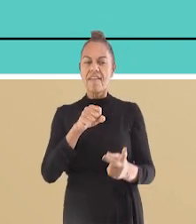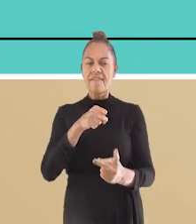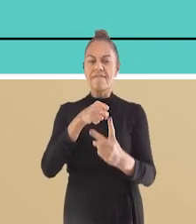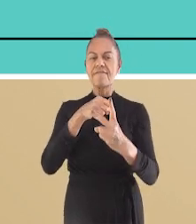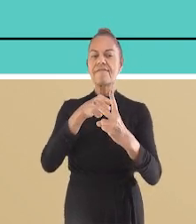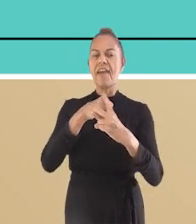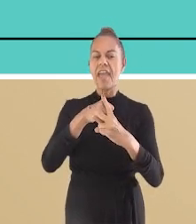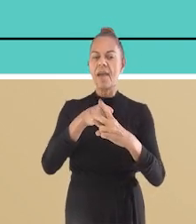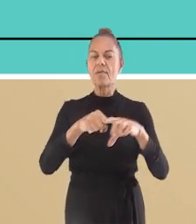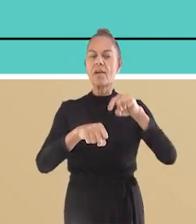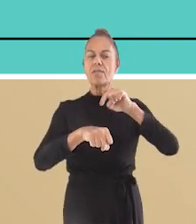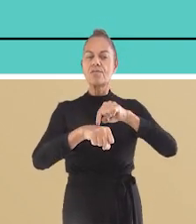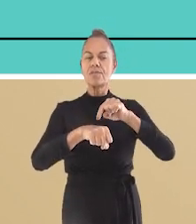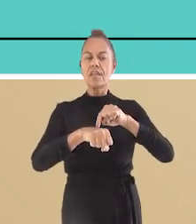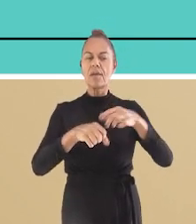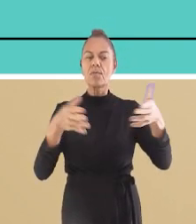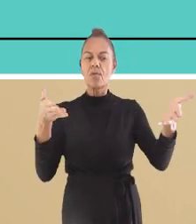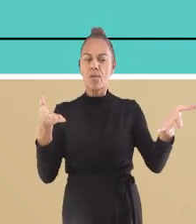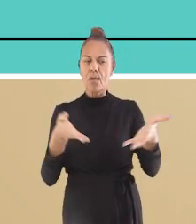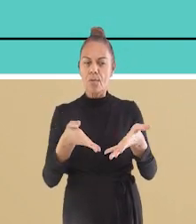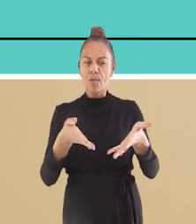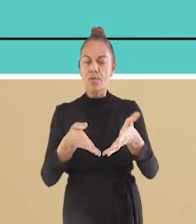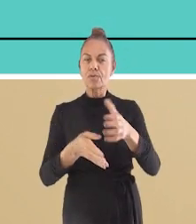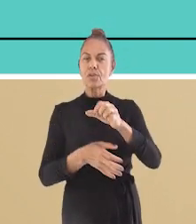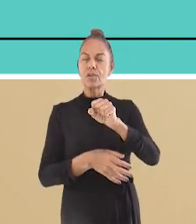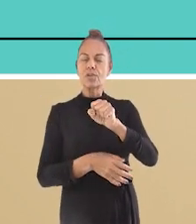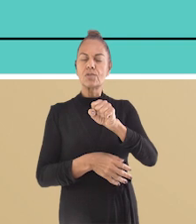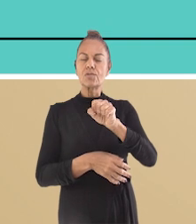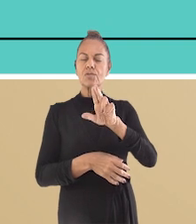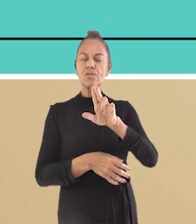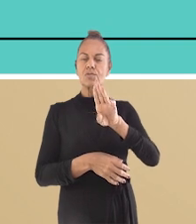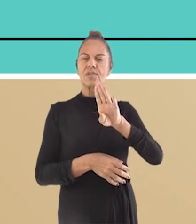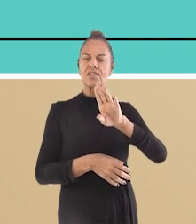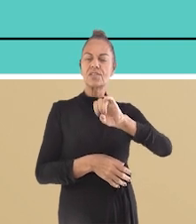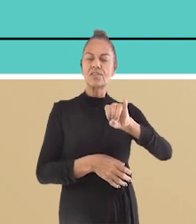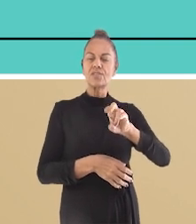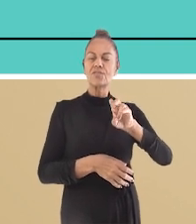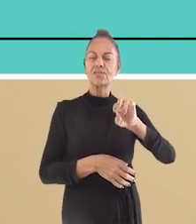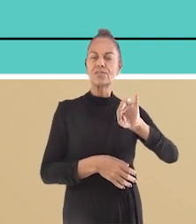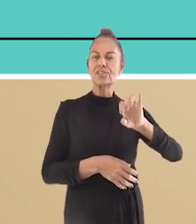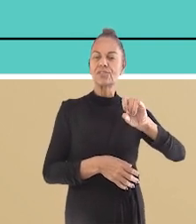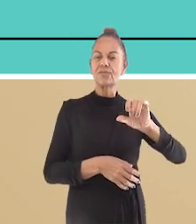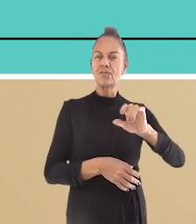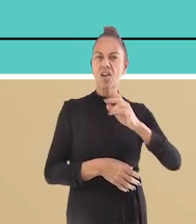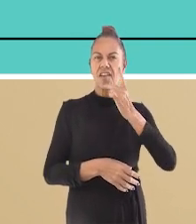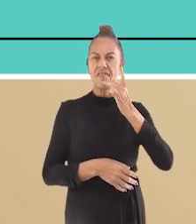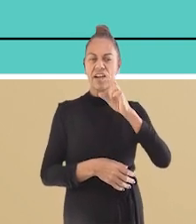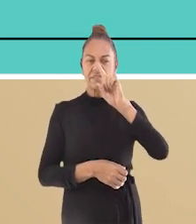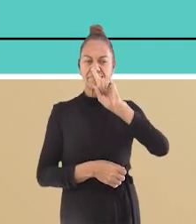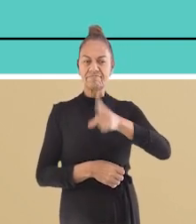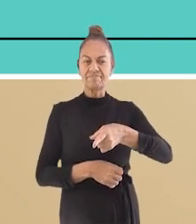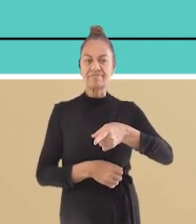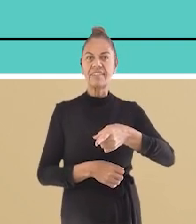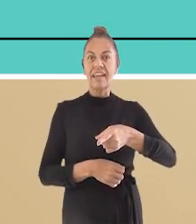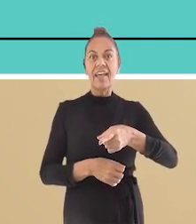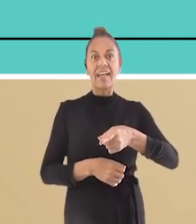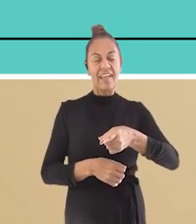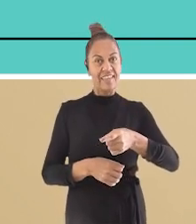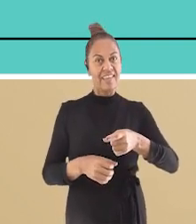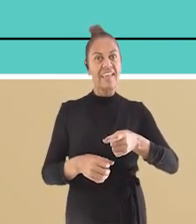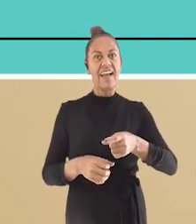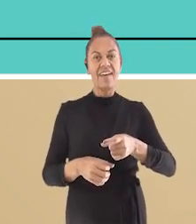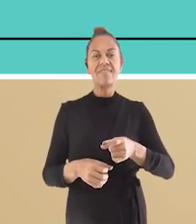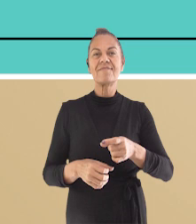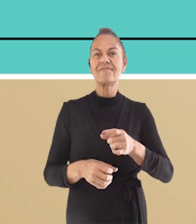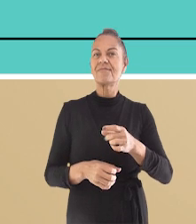e de verbos nos modos indicativo, subjuntivo e imperativo, afirmativo e negativo. E tem